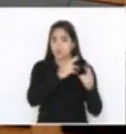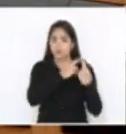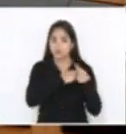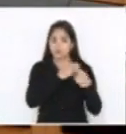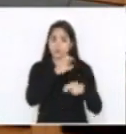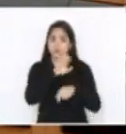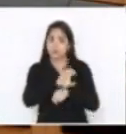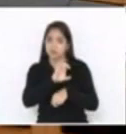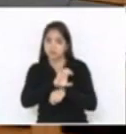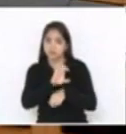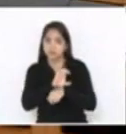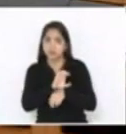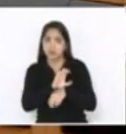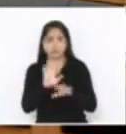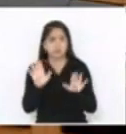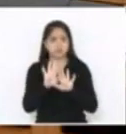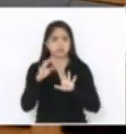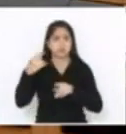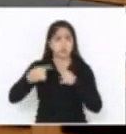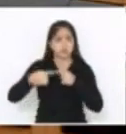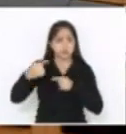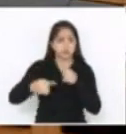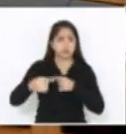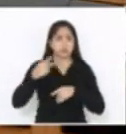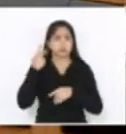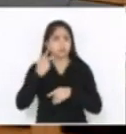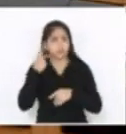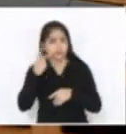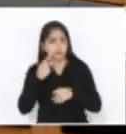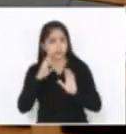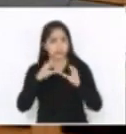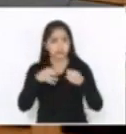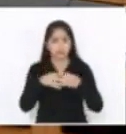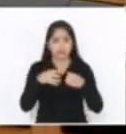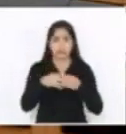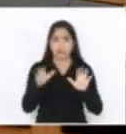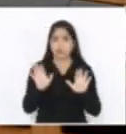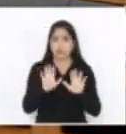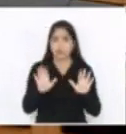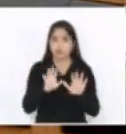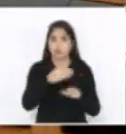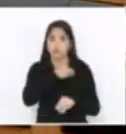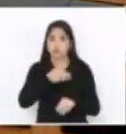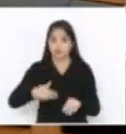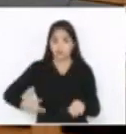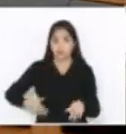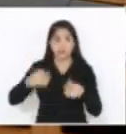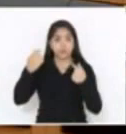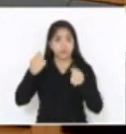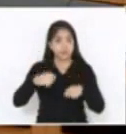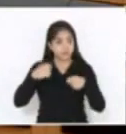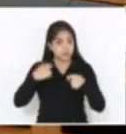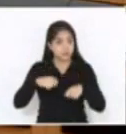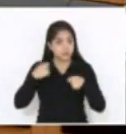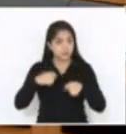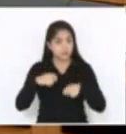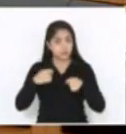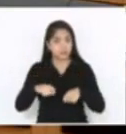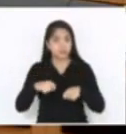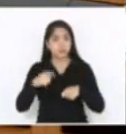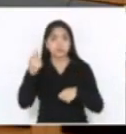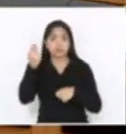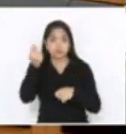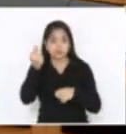questão político-partidária. O governo precisa, sim, desses